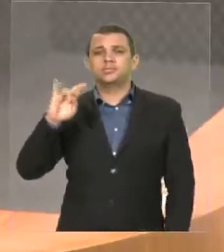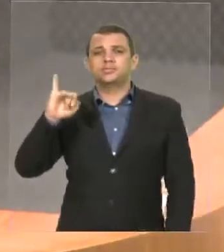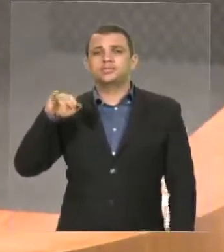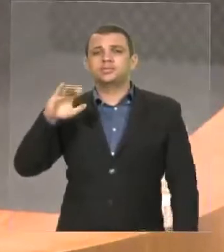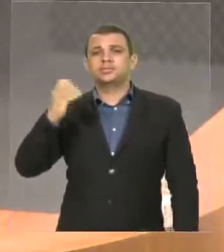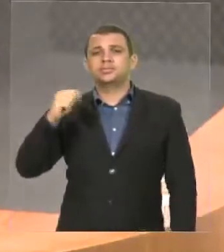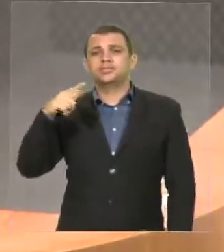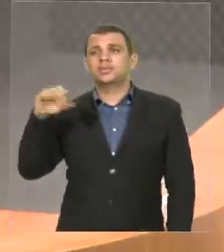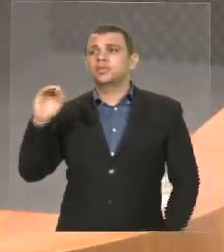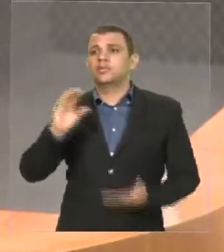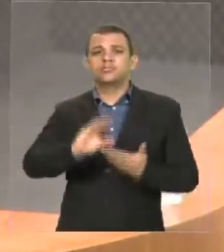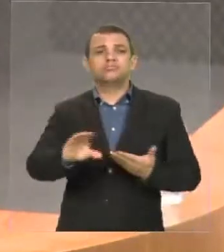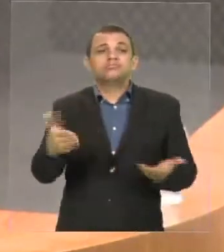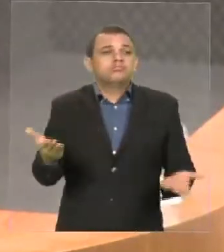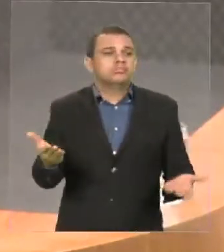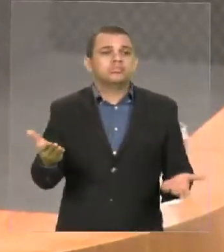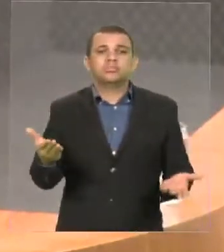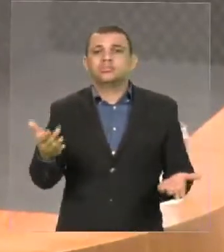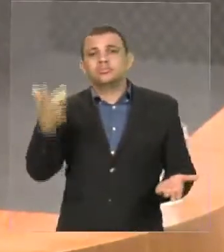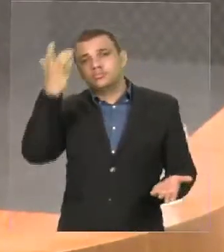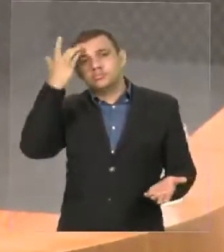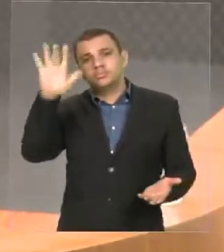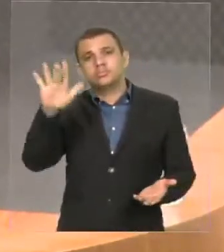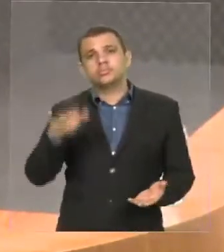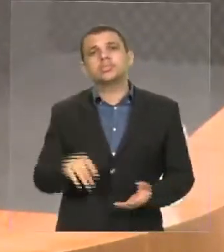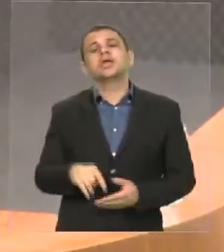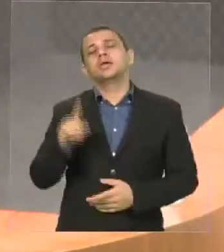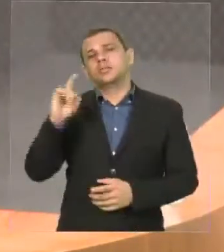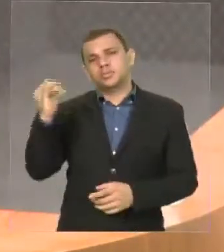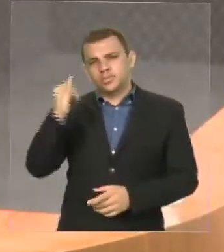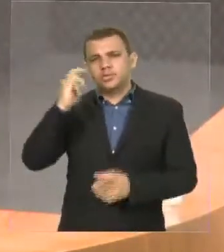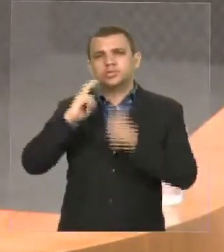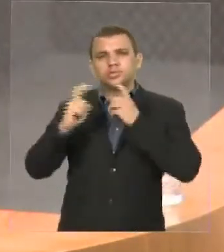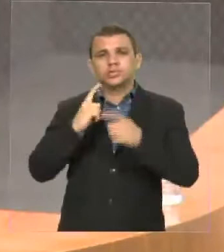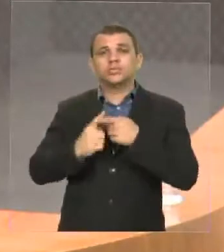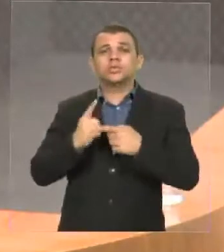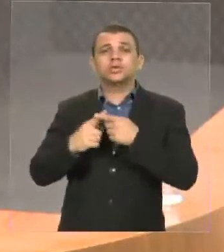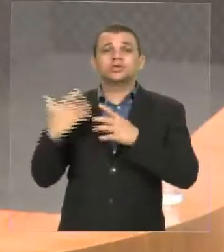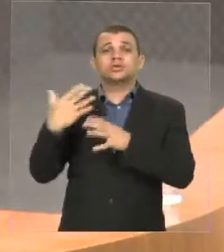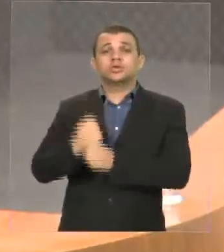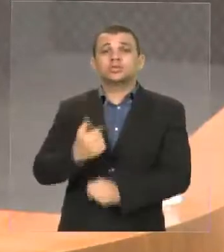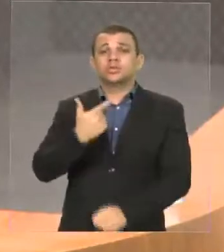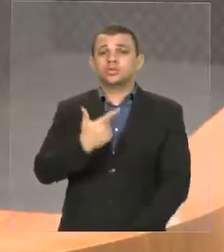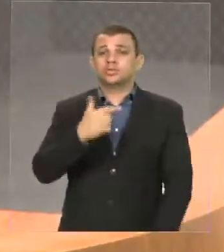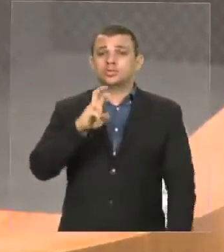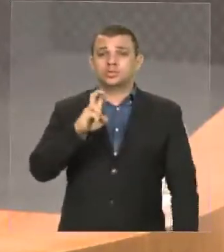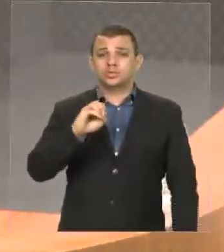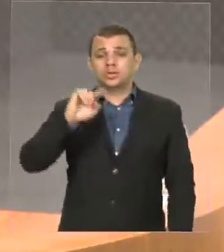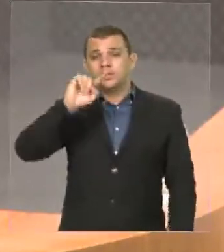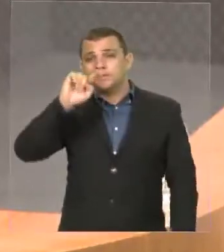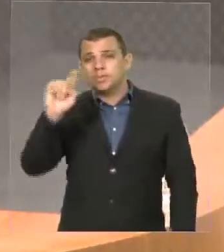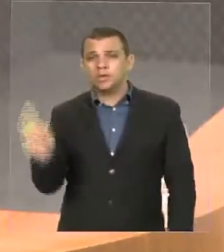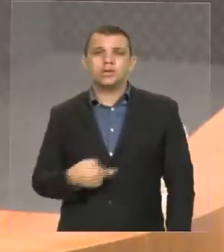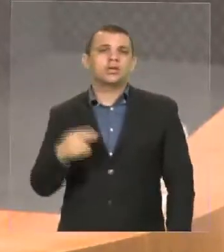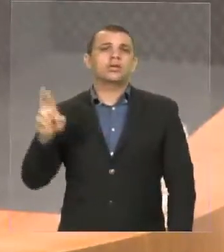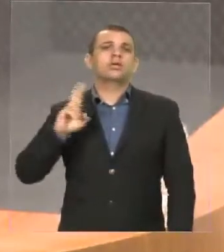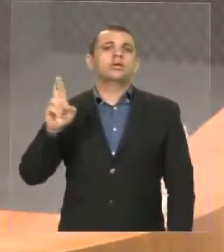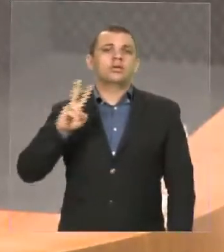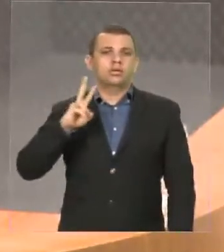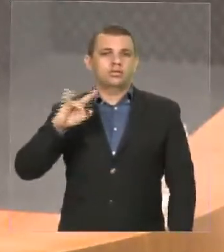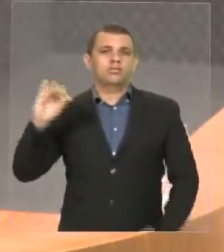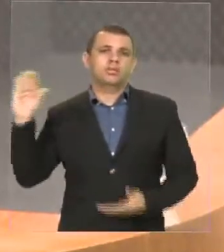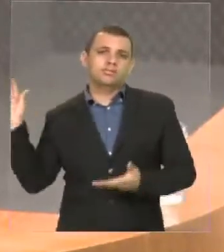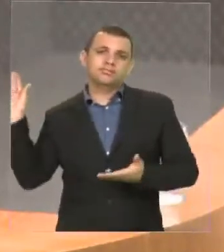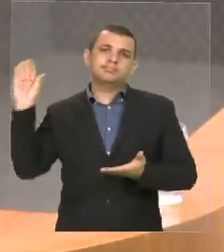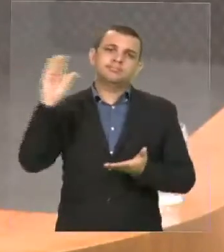repatriação, que são mais de 250 milhões de reais que será transferido, ou seria